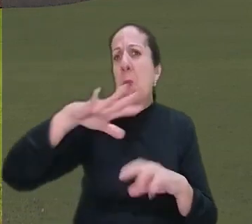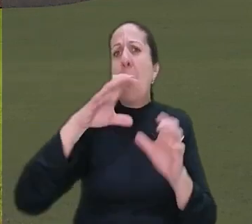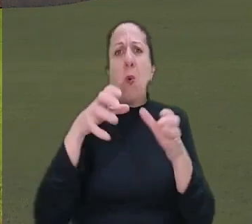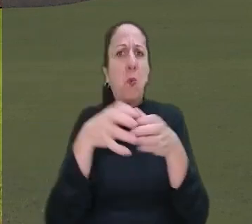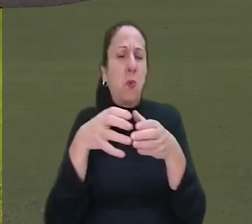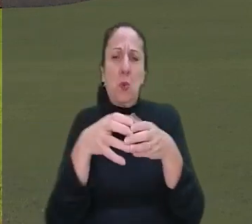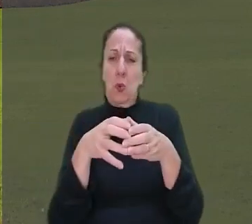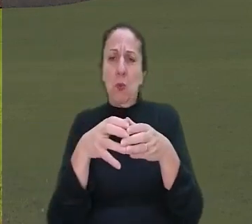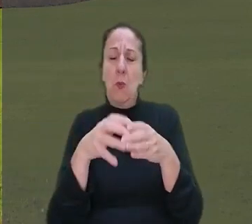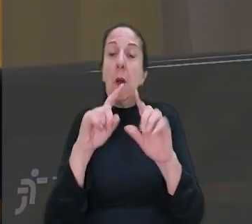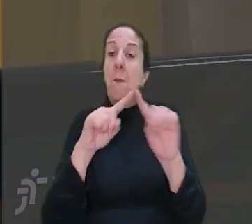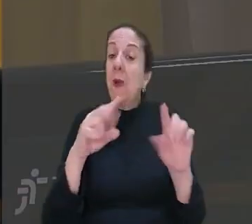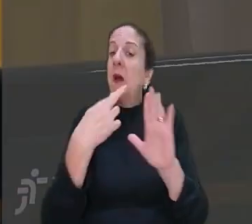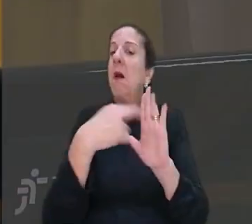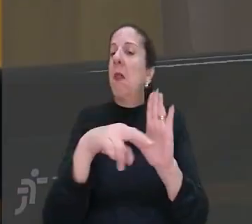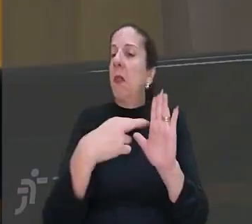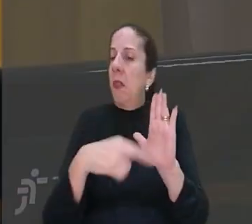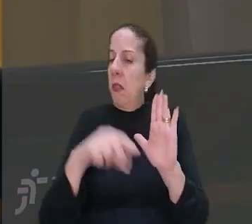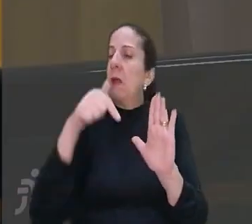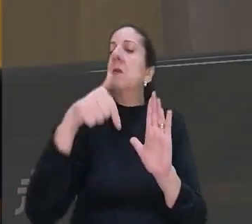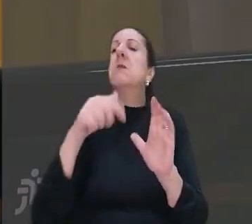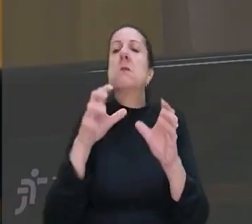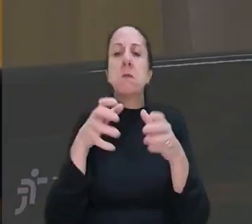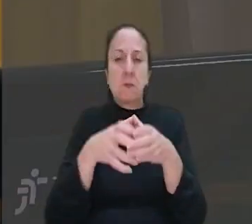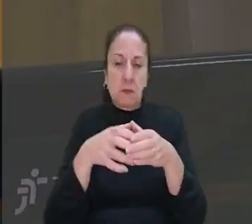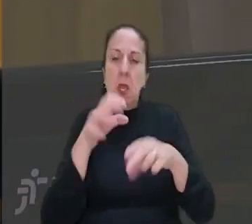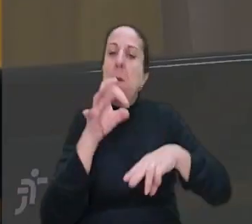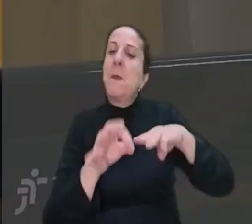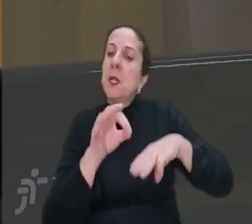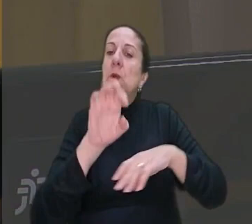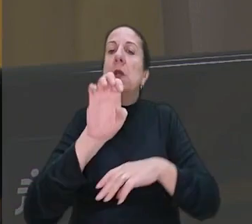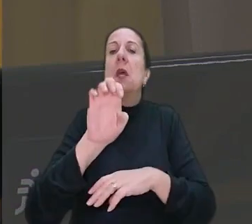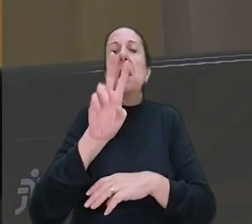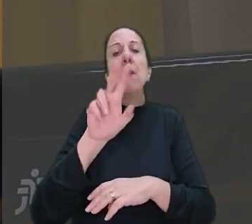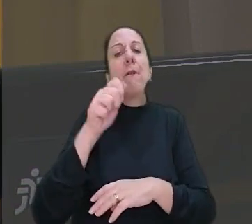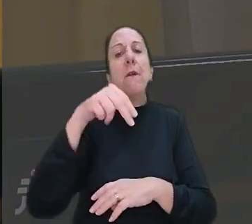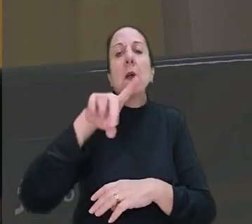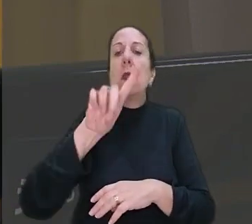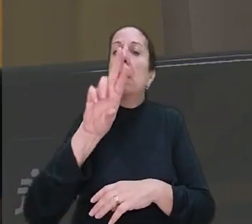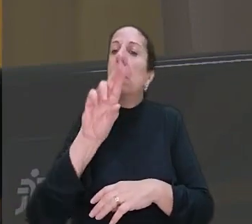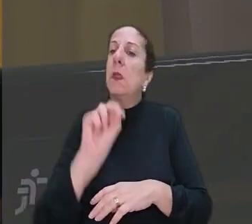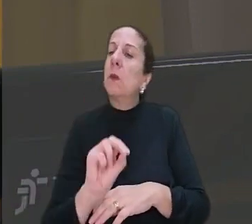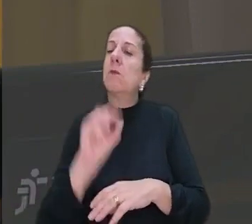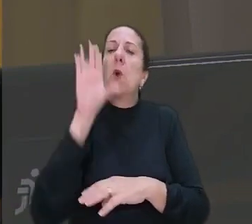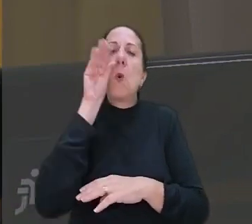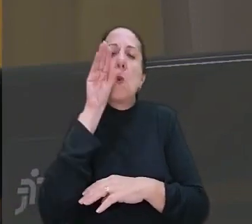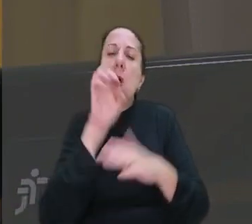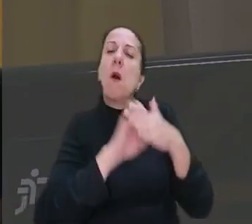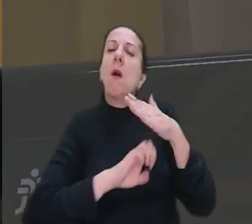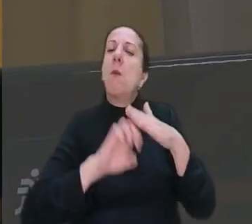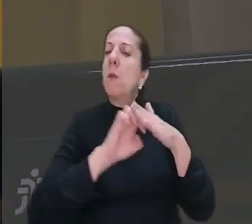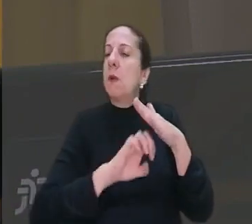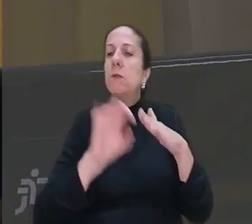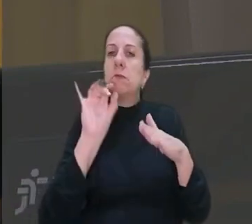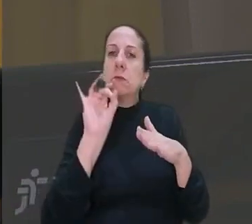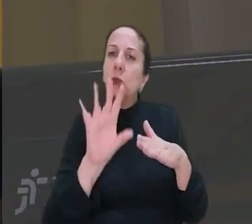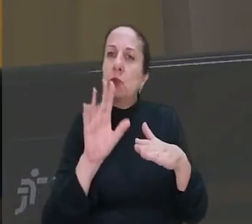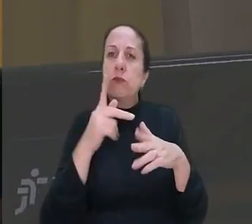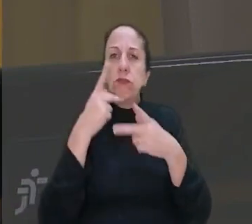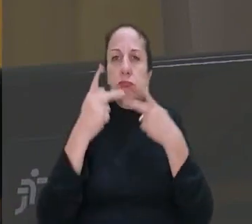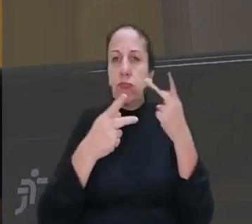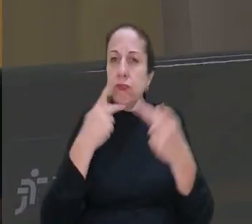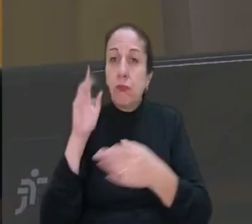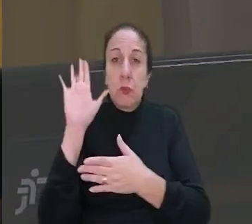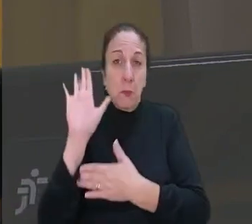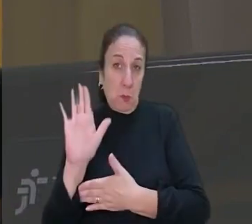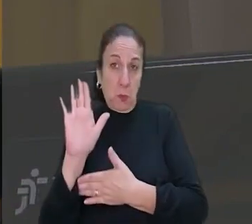à coletividade. Mas o relator na sétima turma, ministro Evandro Valadão, observou que a empresa tomou apenas